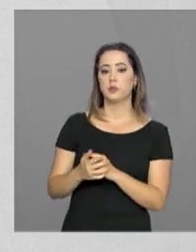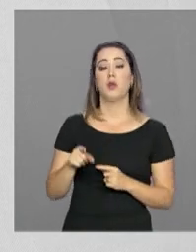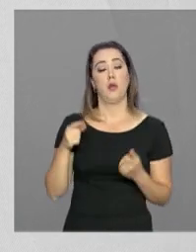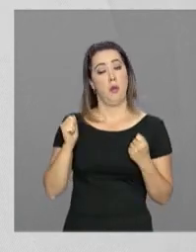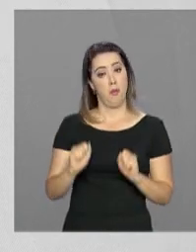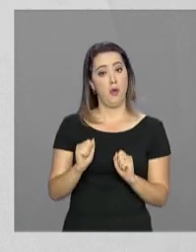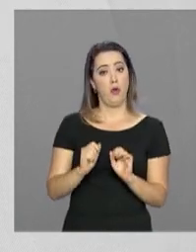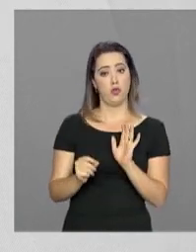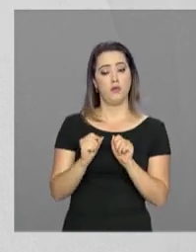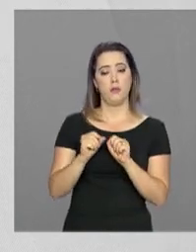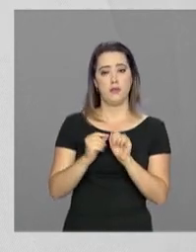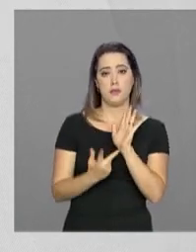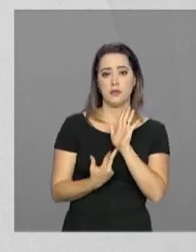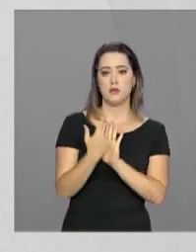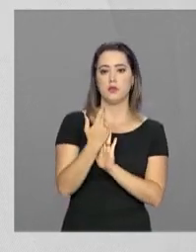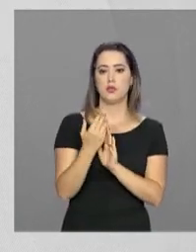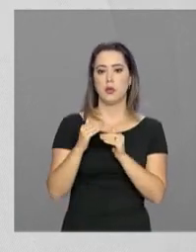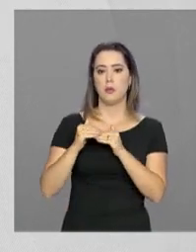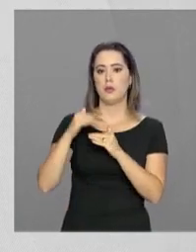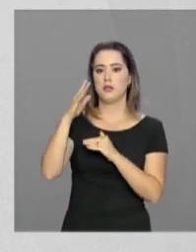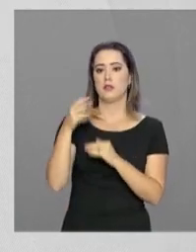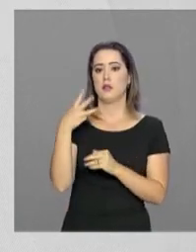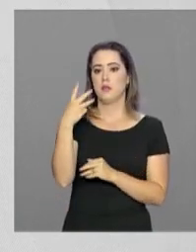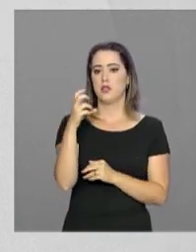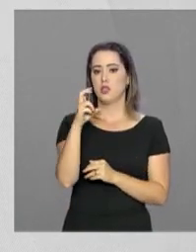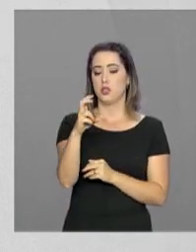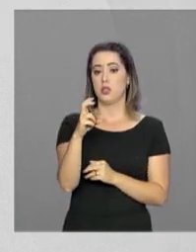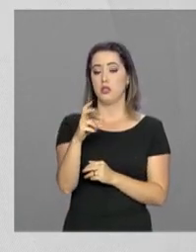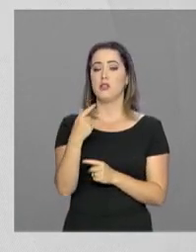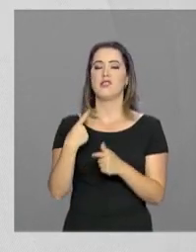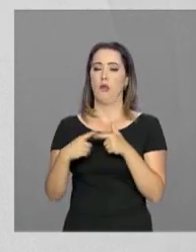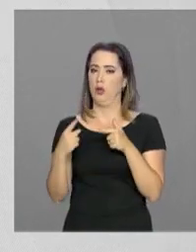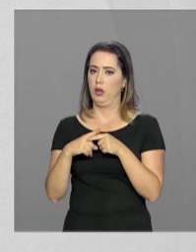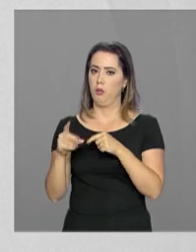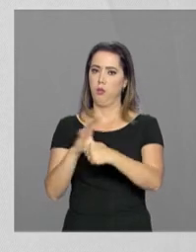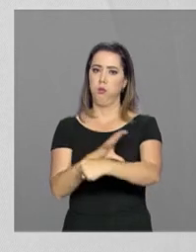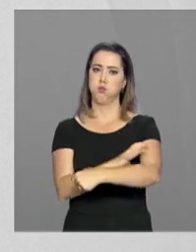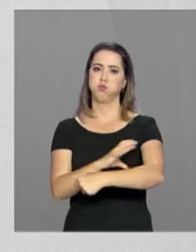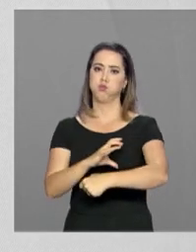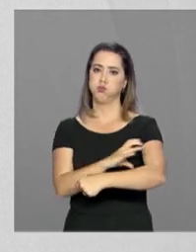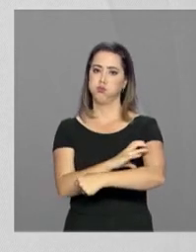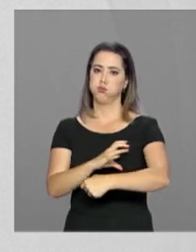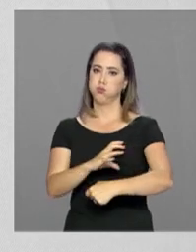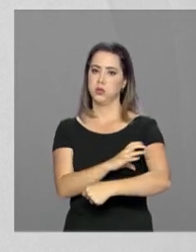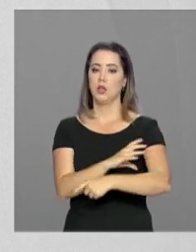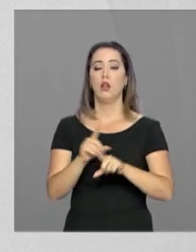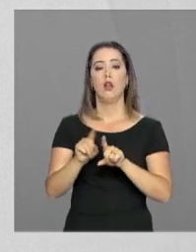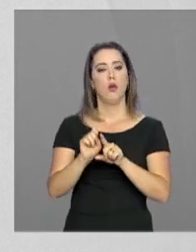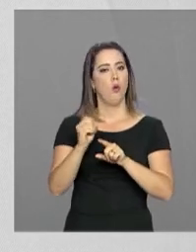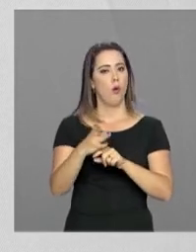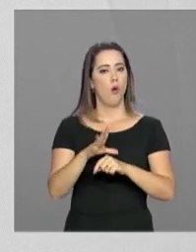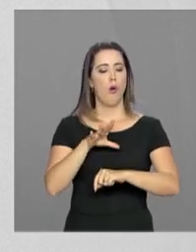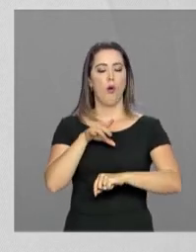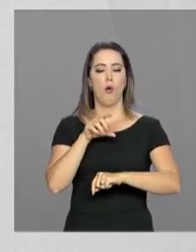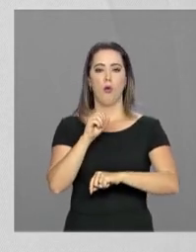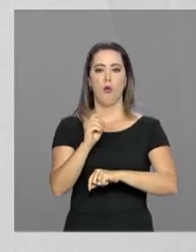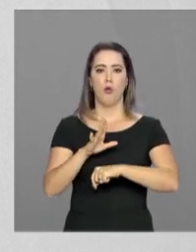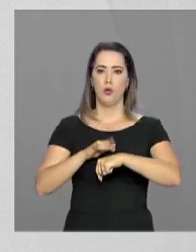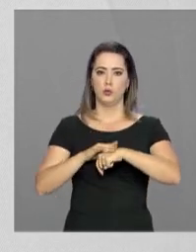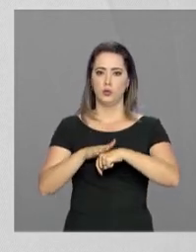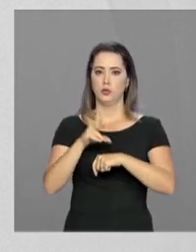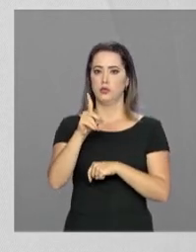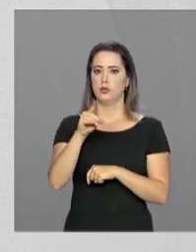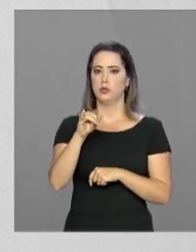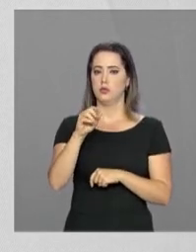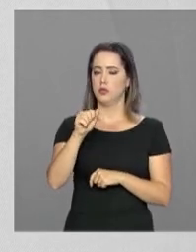Mas quem tem MC acima de 35 e sofre com problemas de saúde, como diabetes ou pressão alta, também tem indicação